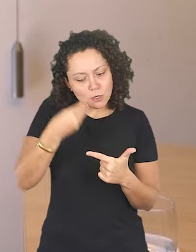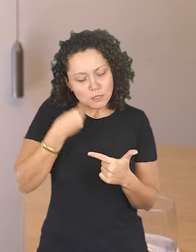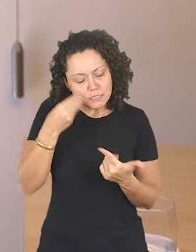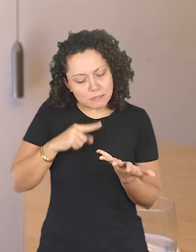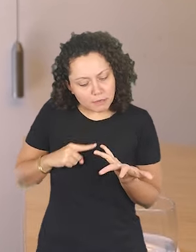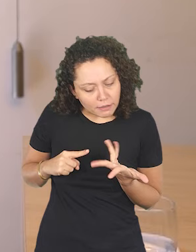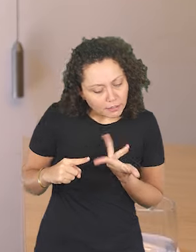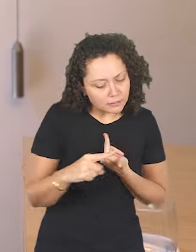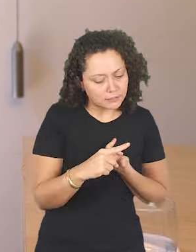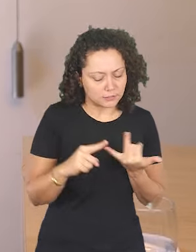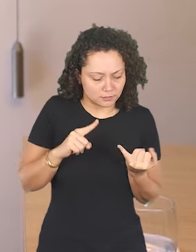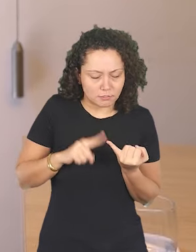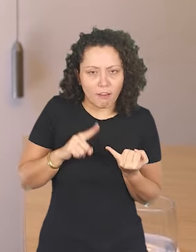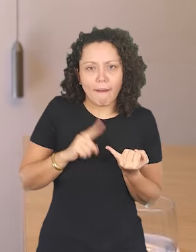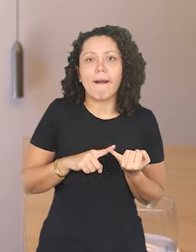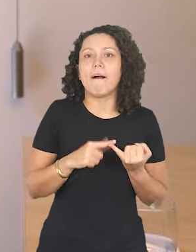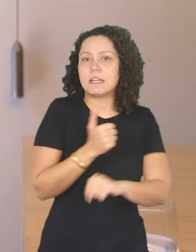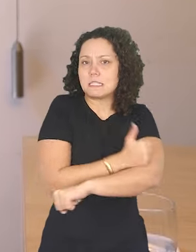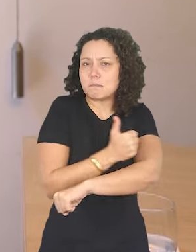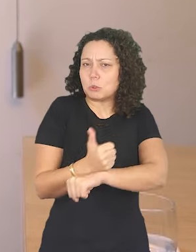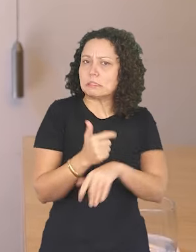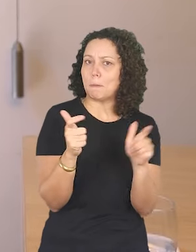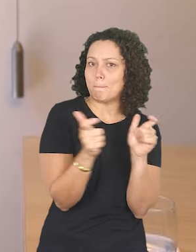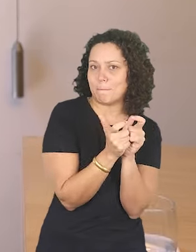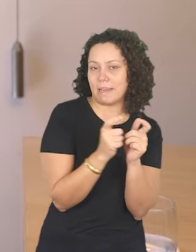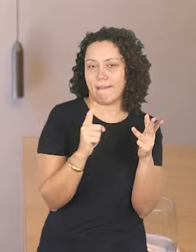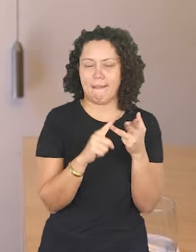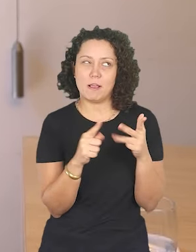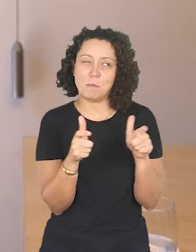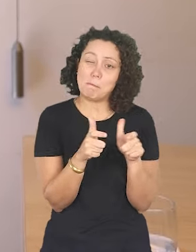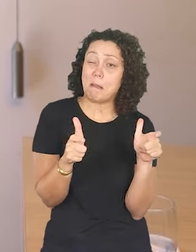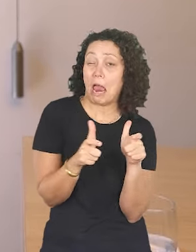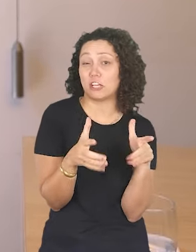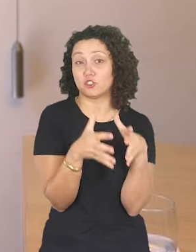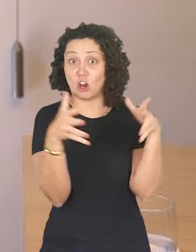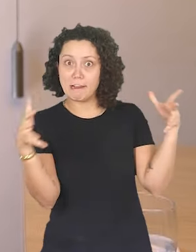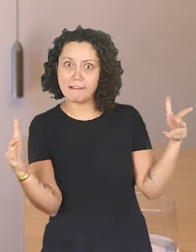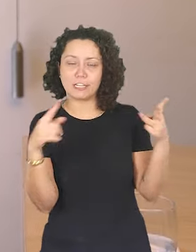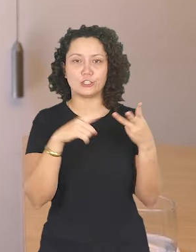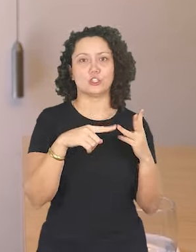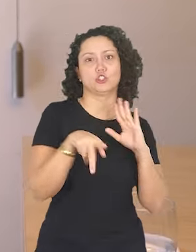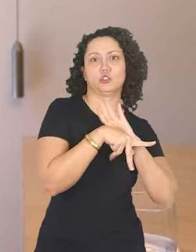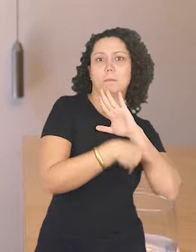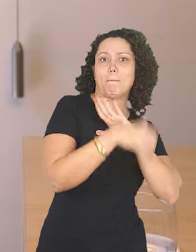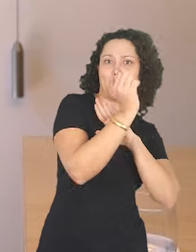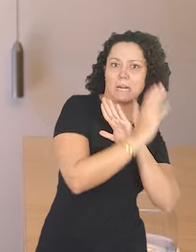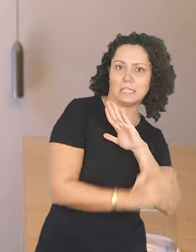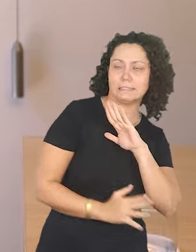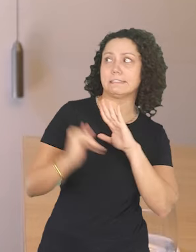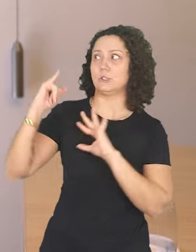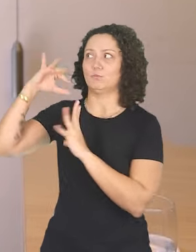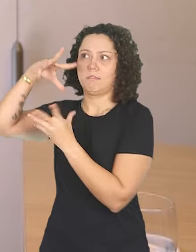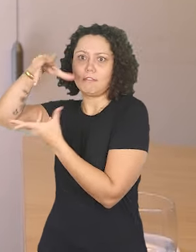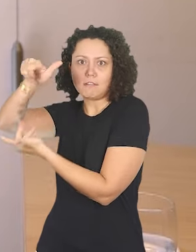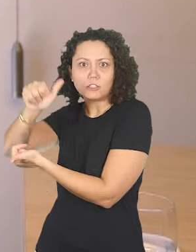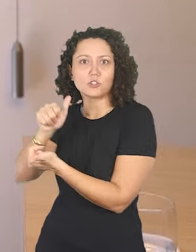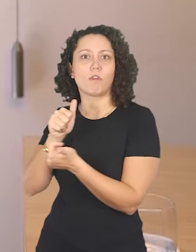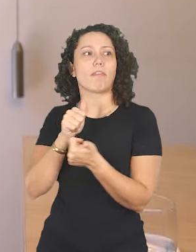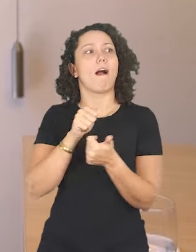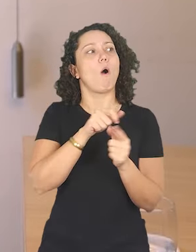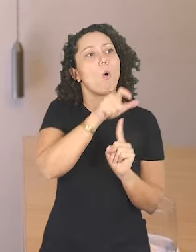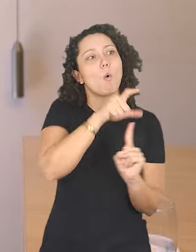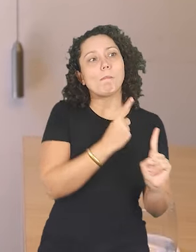diferentes experiências, desde trabalhar em exposições de pequena escala, média e grande escala, nacionais e internacionais, individuais e